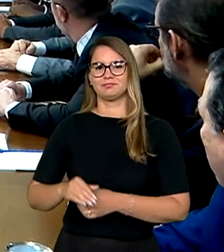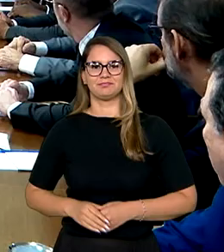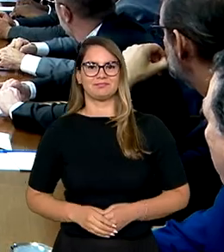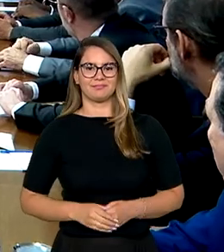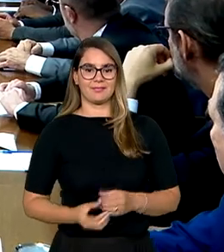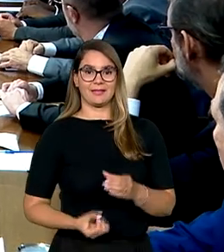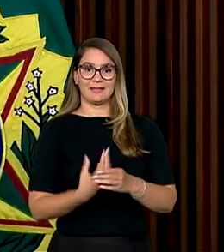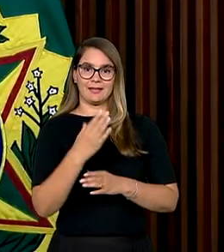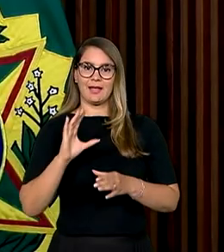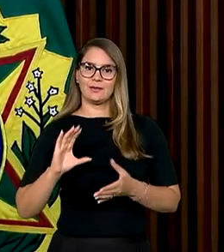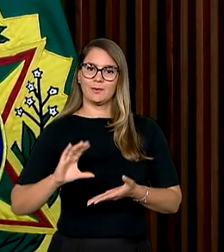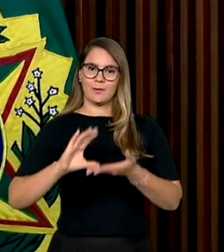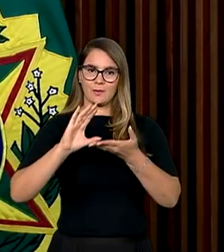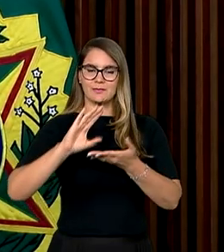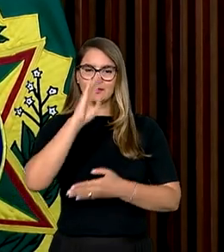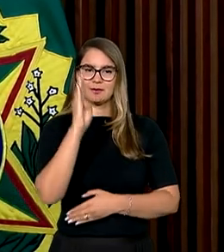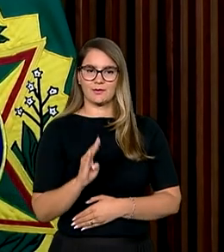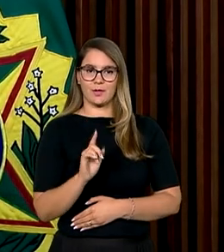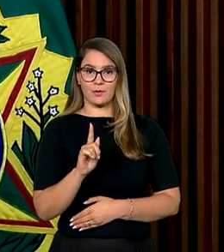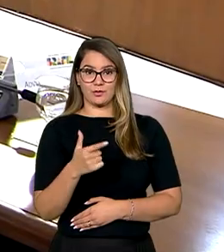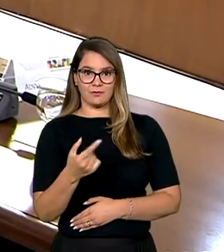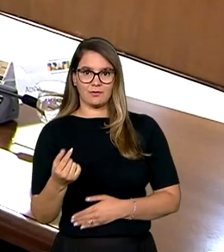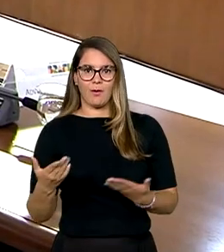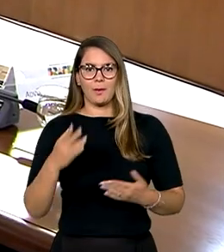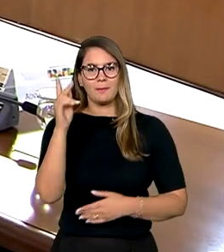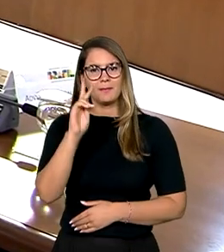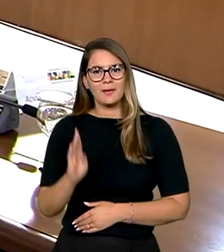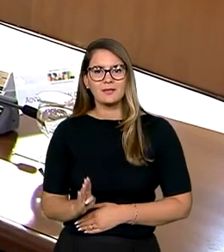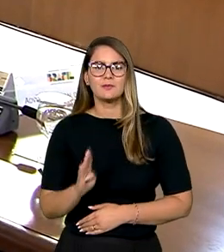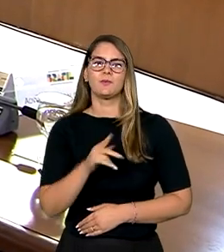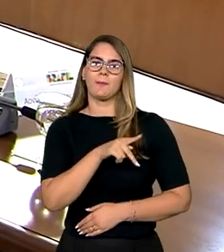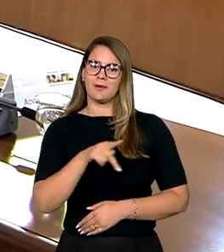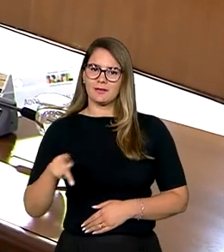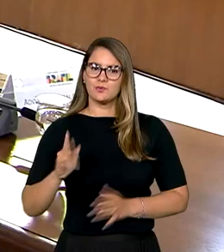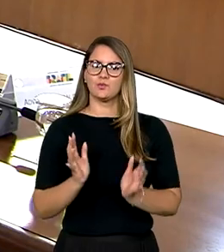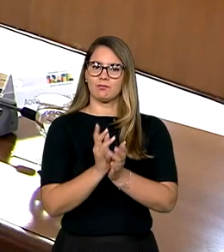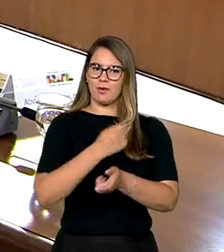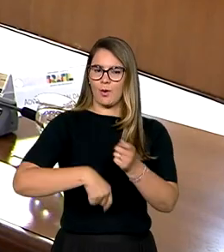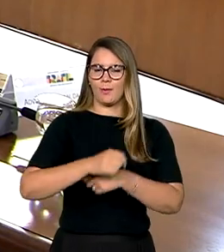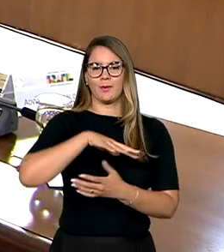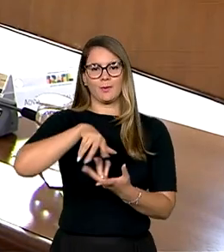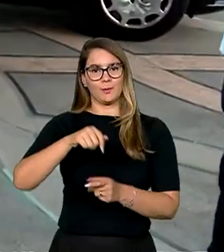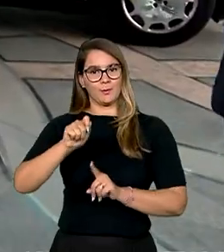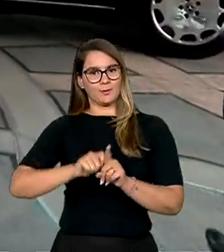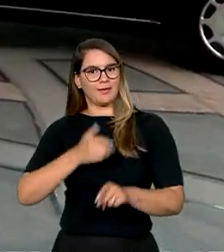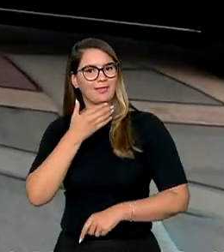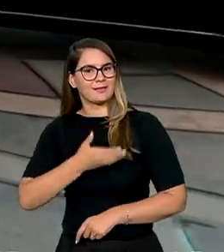Instalada a Comissão Nacional do G20, Brasil passa a presidir o grupo das maiores economias do mundo em dezembro.